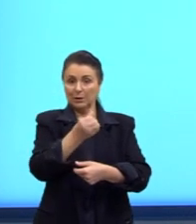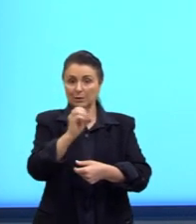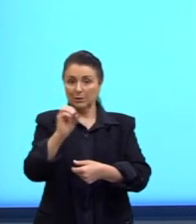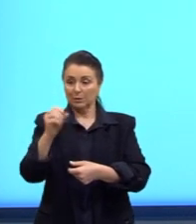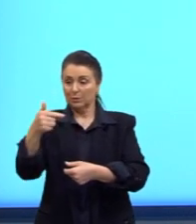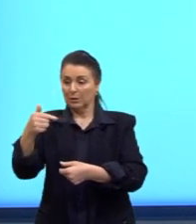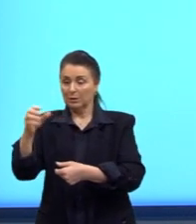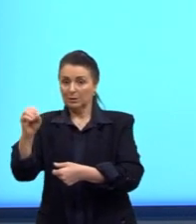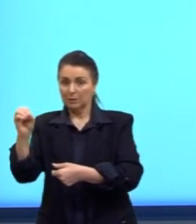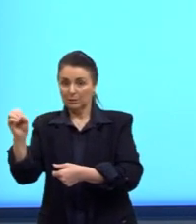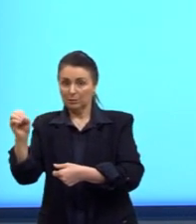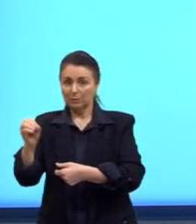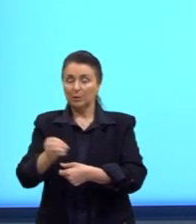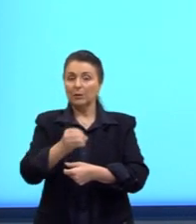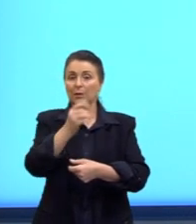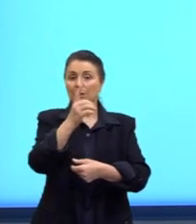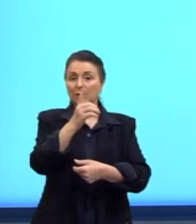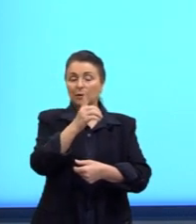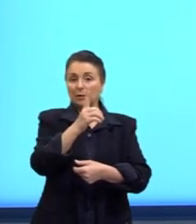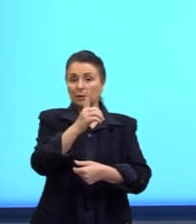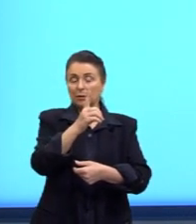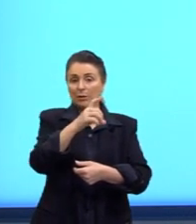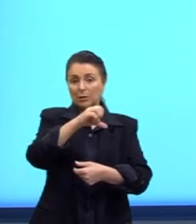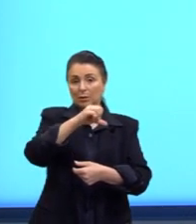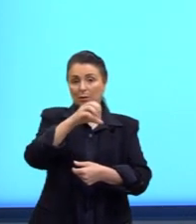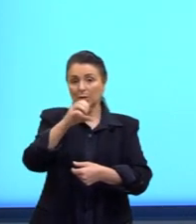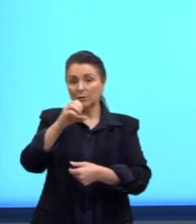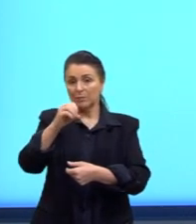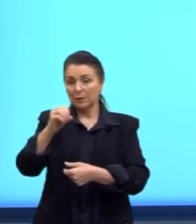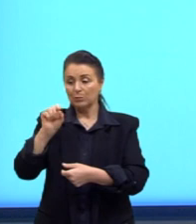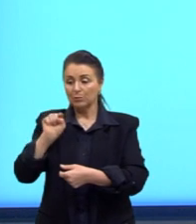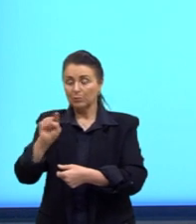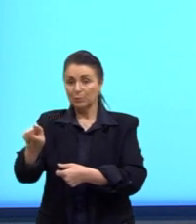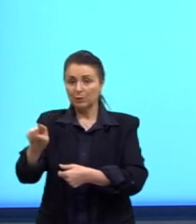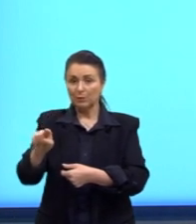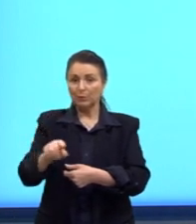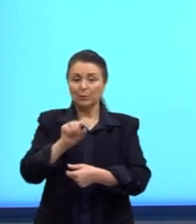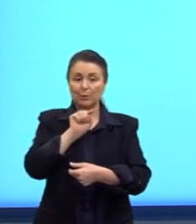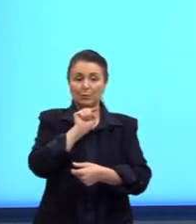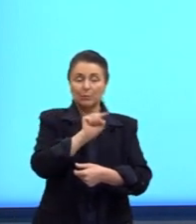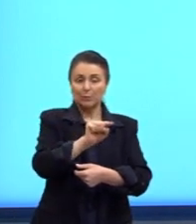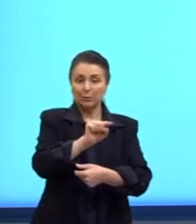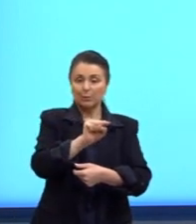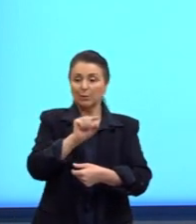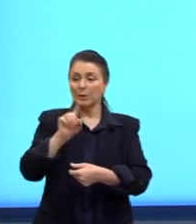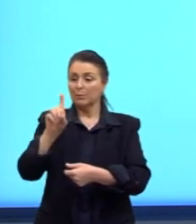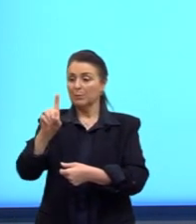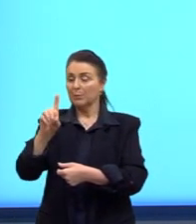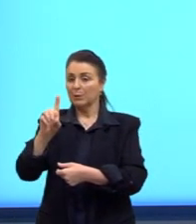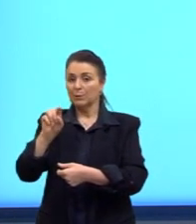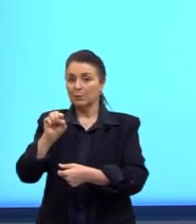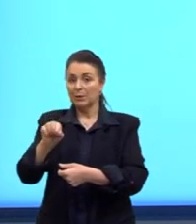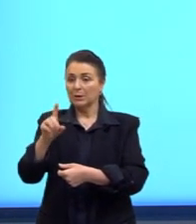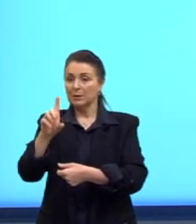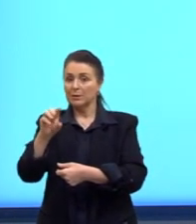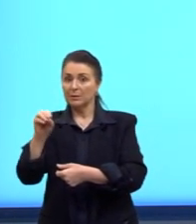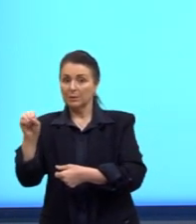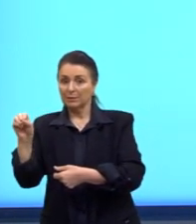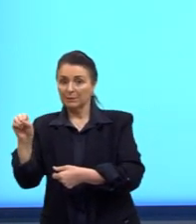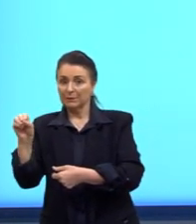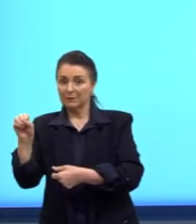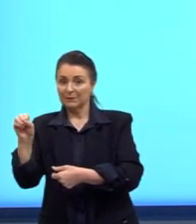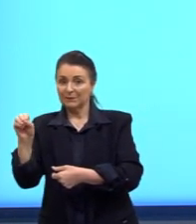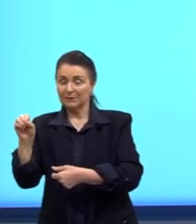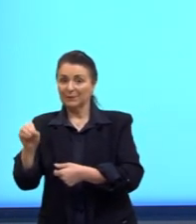700, letra D de 900 a 1.000, e na letra E de 1.000 a 1.100. Considerando ali,